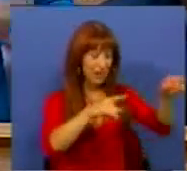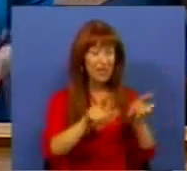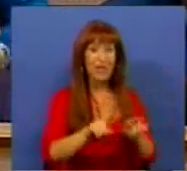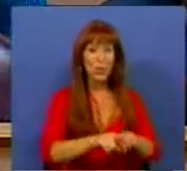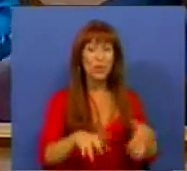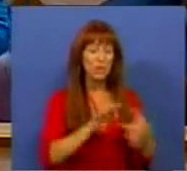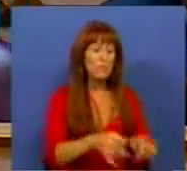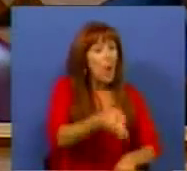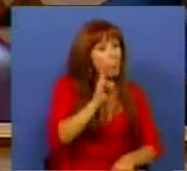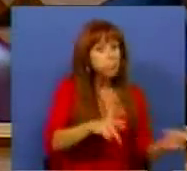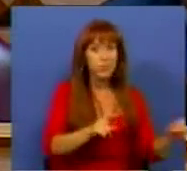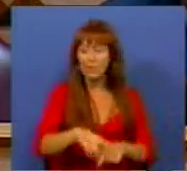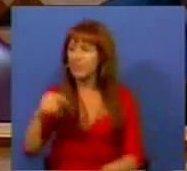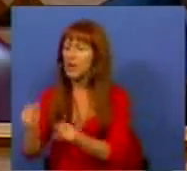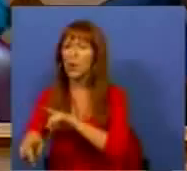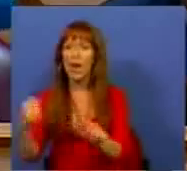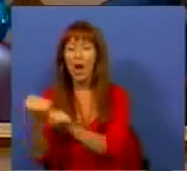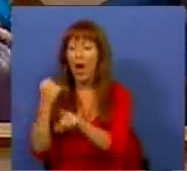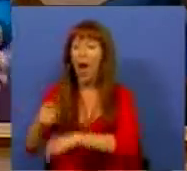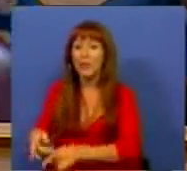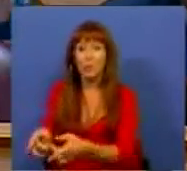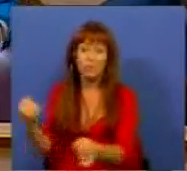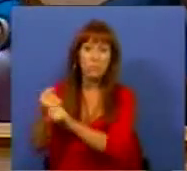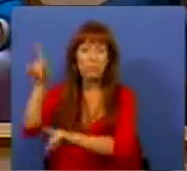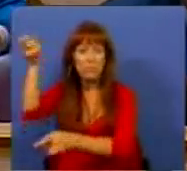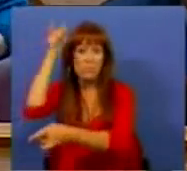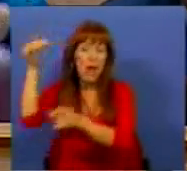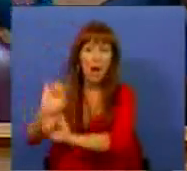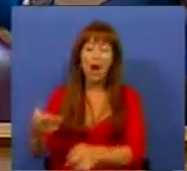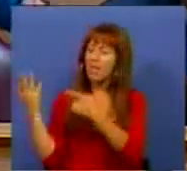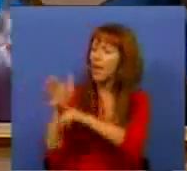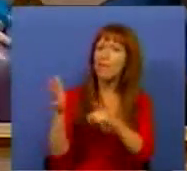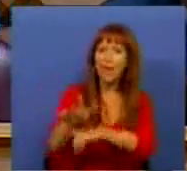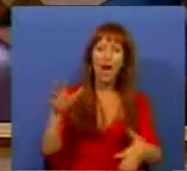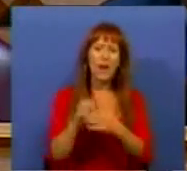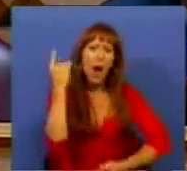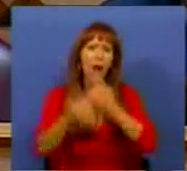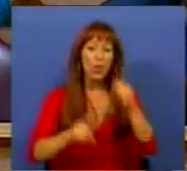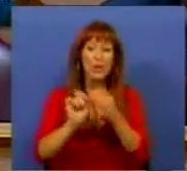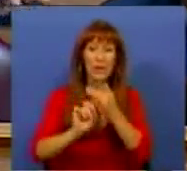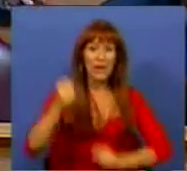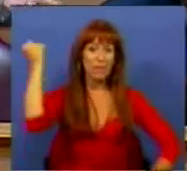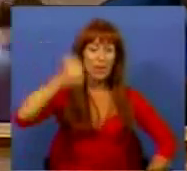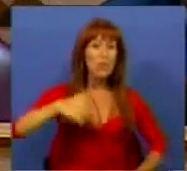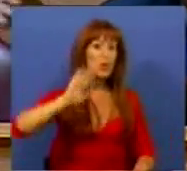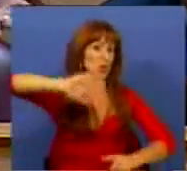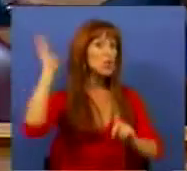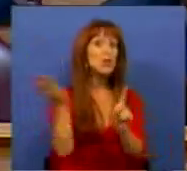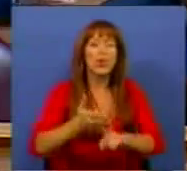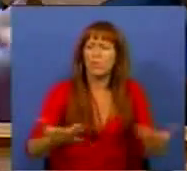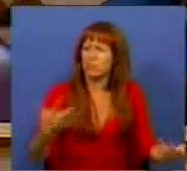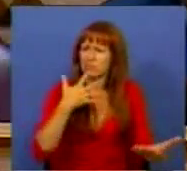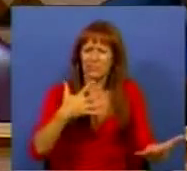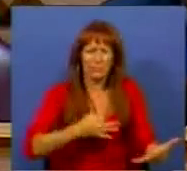ato lícito e corrupção para ato ilícito, que tem dado, nomeadamente, em relação a algum tipo de crimes, penas que são